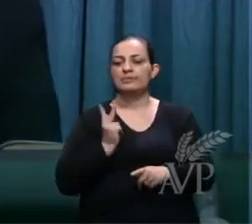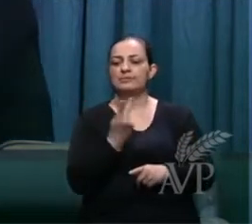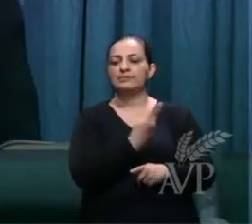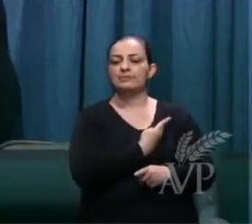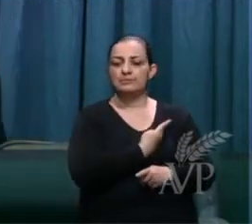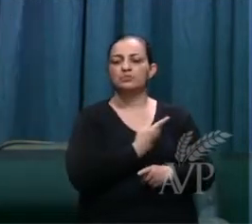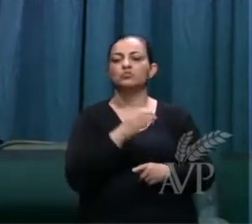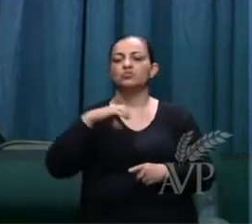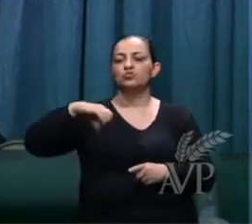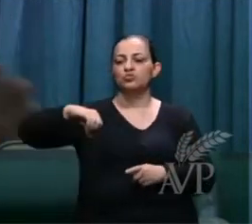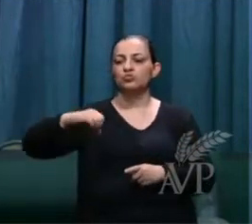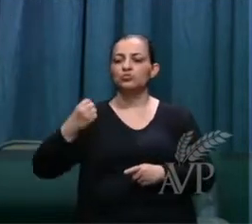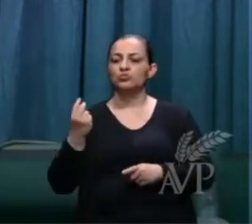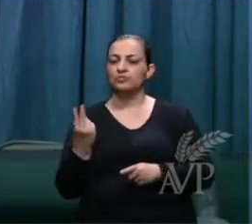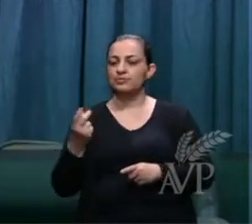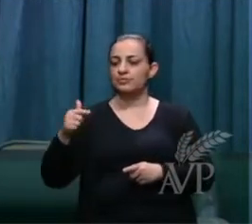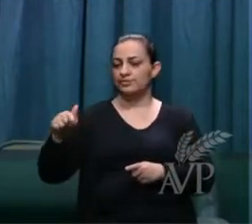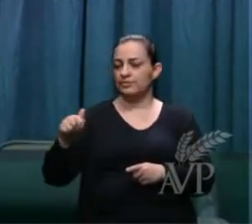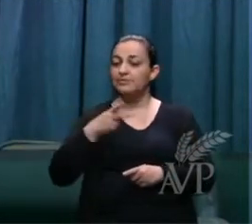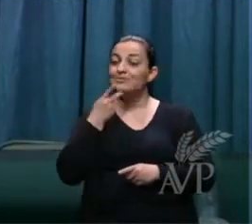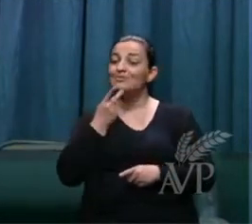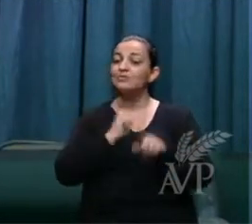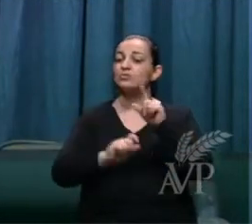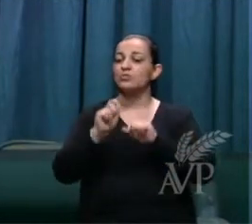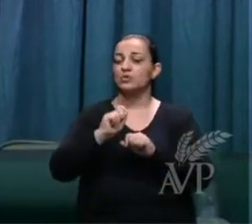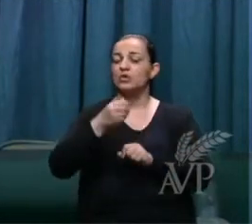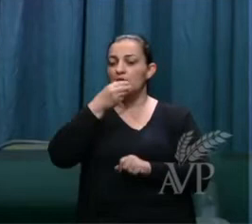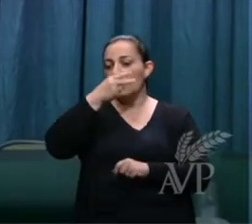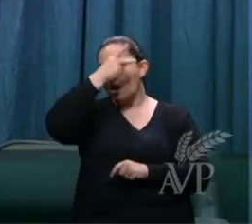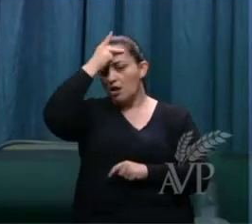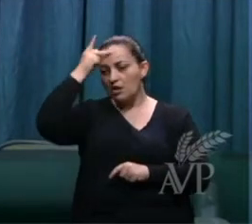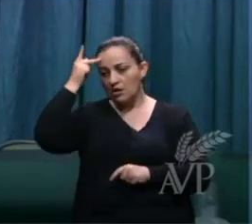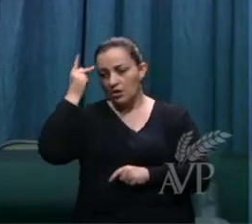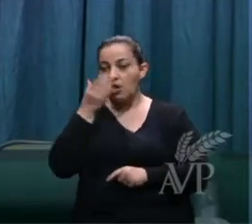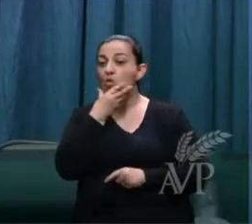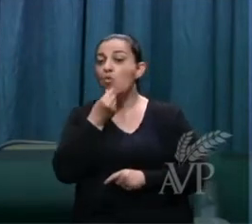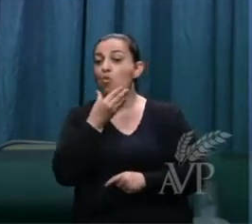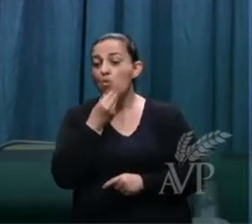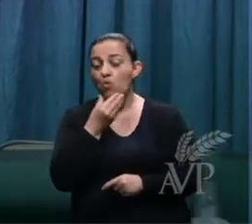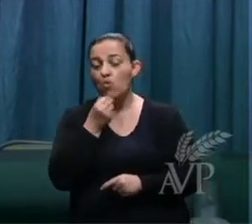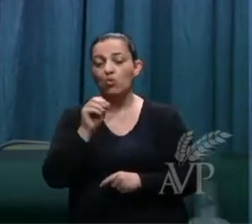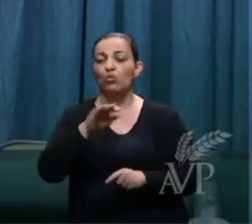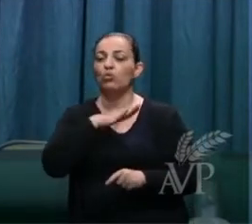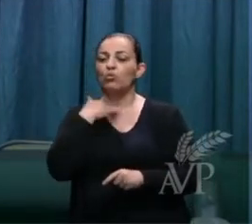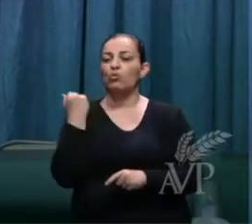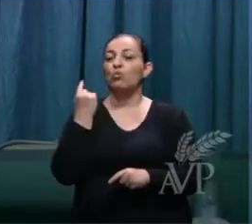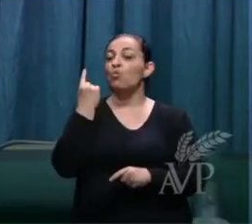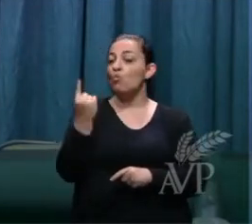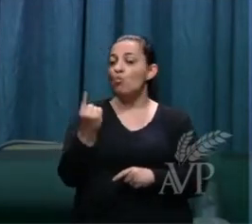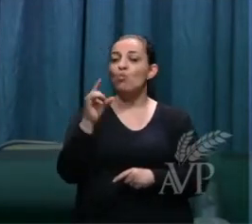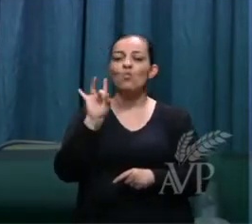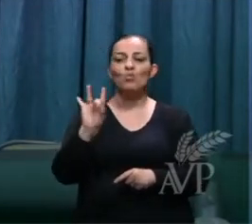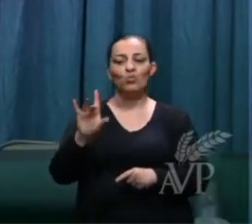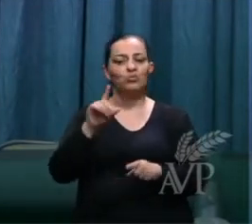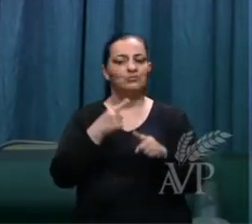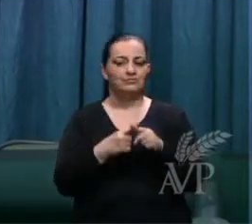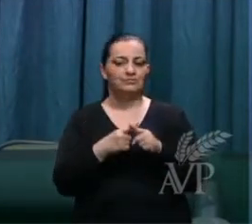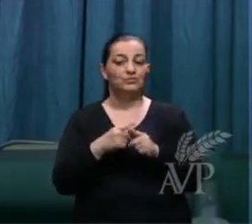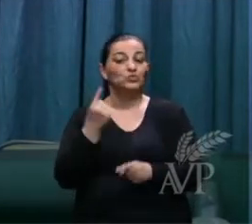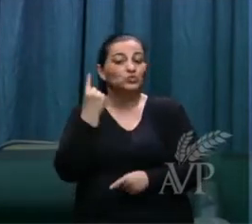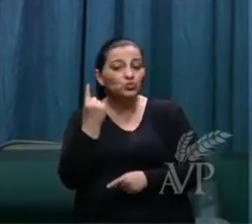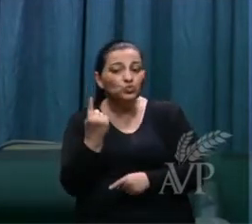diz, ao homem está ordenado morrer uma só vez.